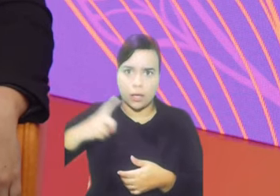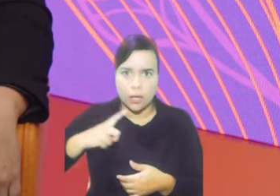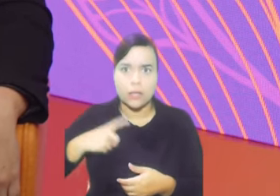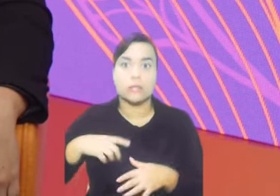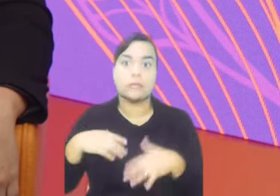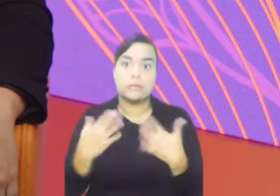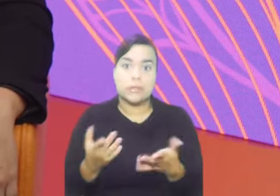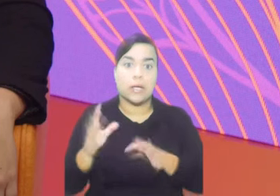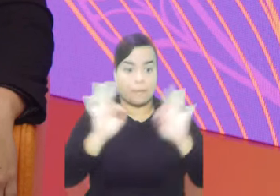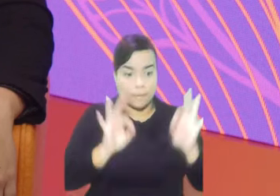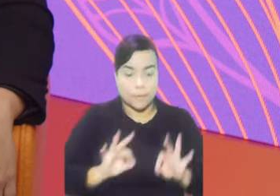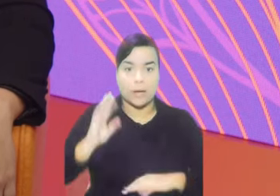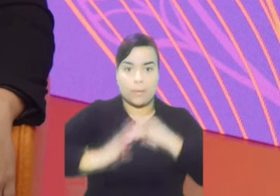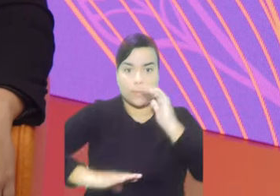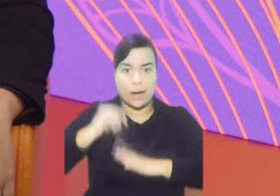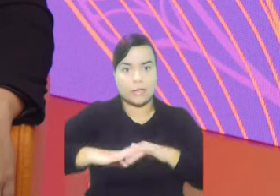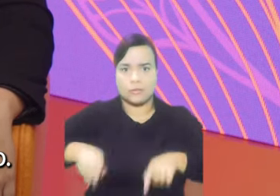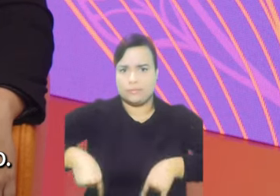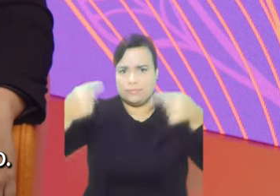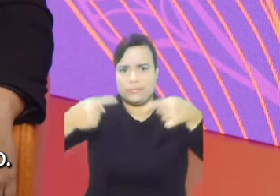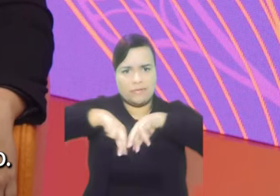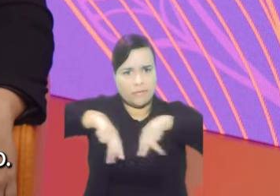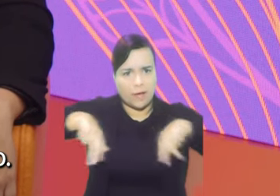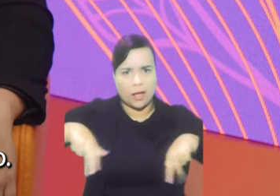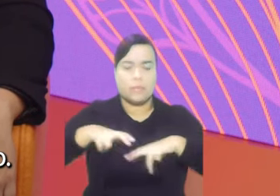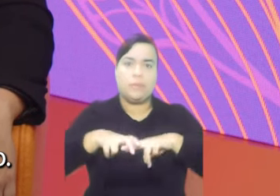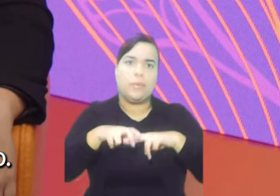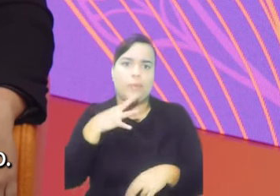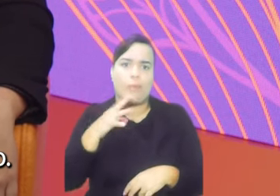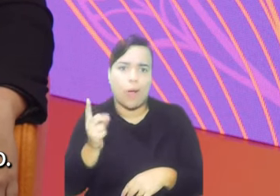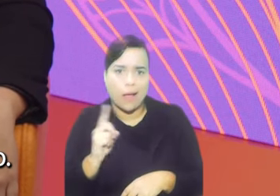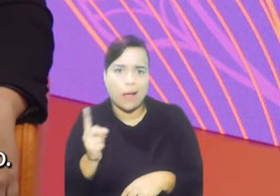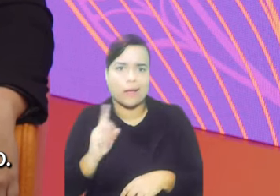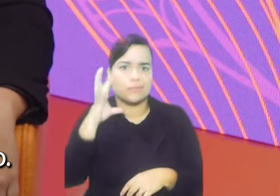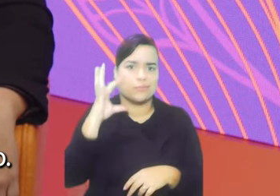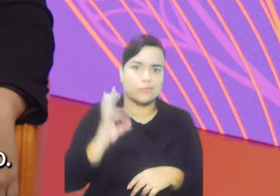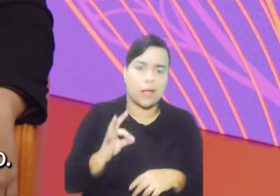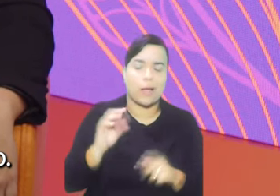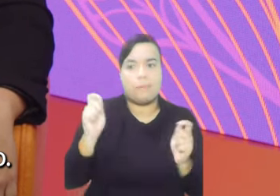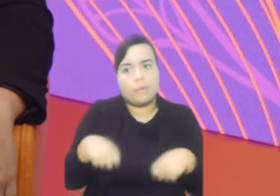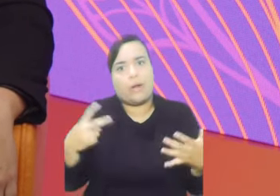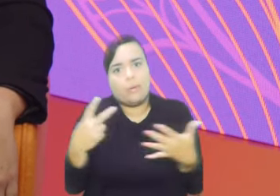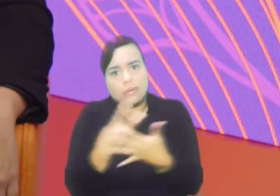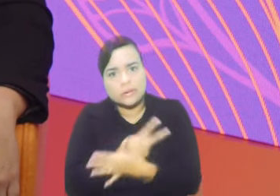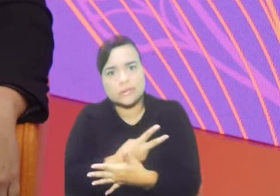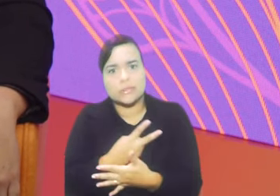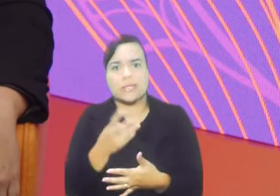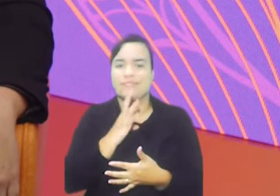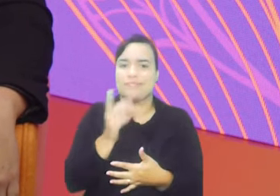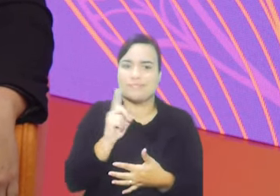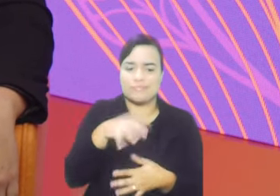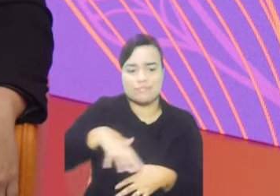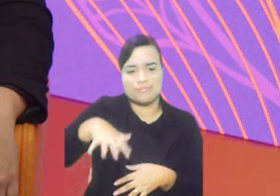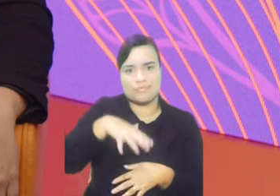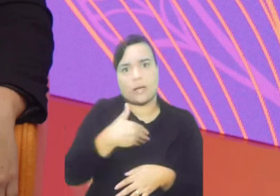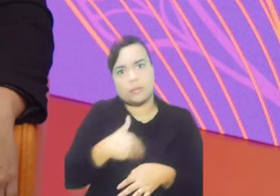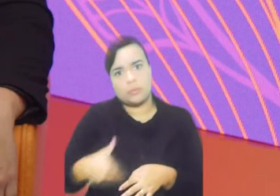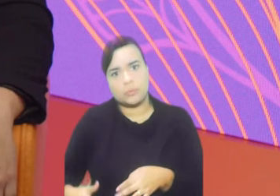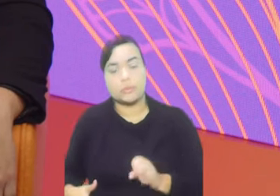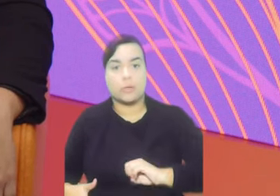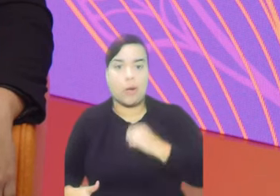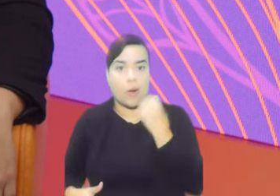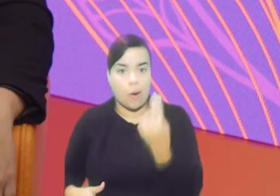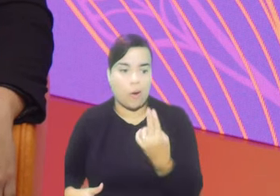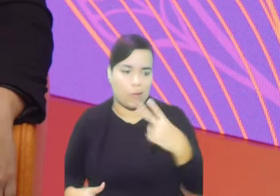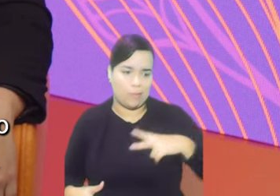Então, no plano prático, os desafios se apresentam, seja por desconhecimento, então pode ter um desconhecimento dos